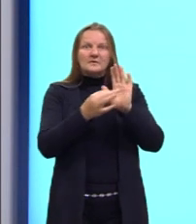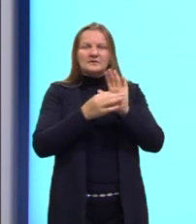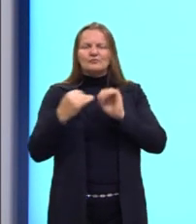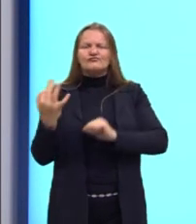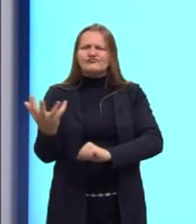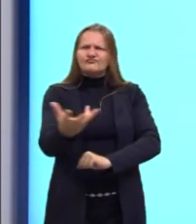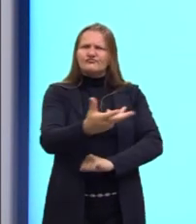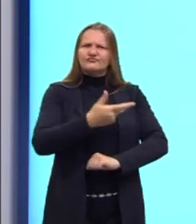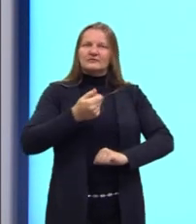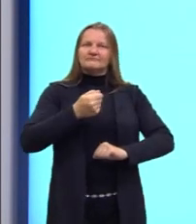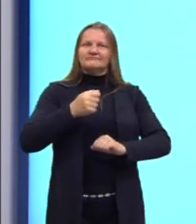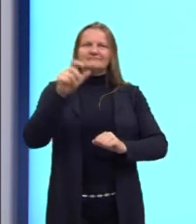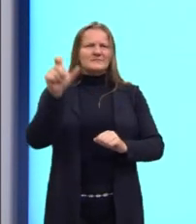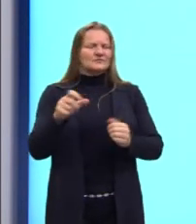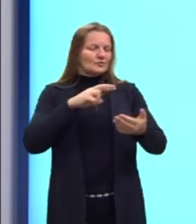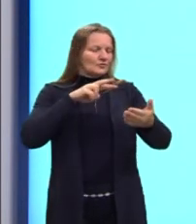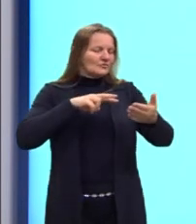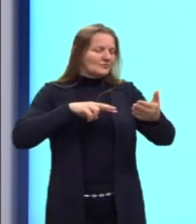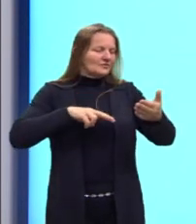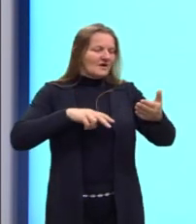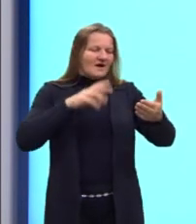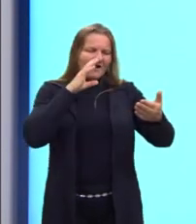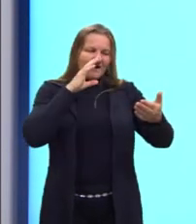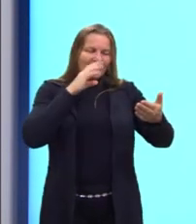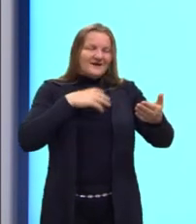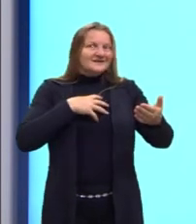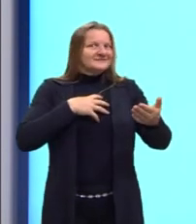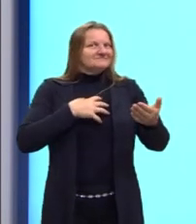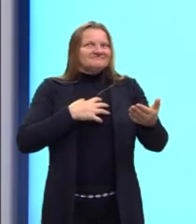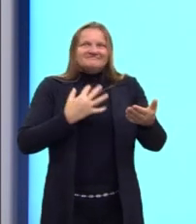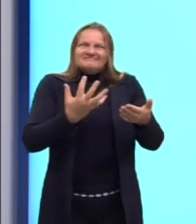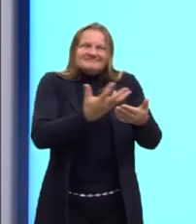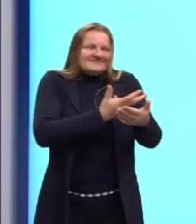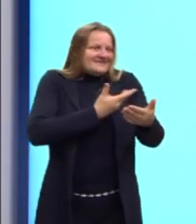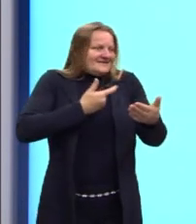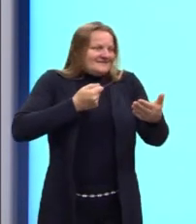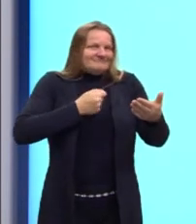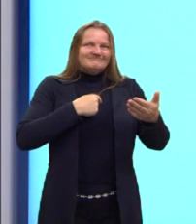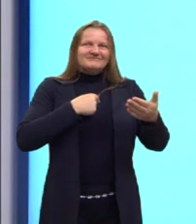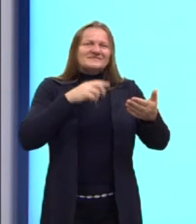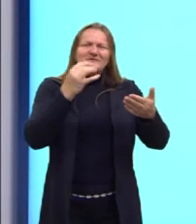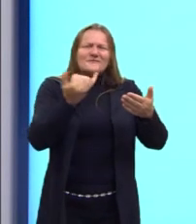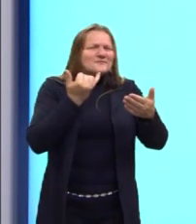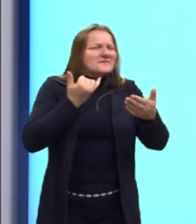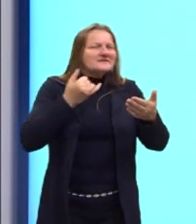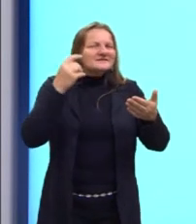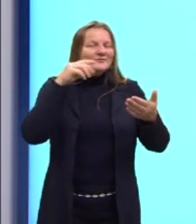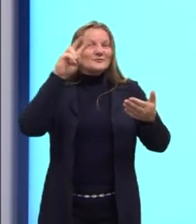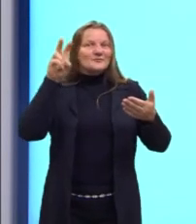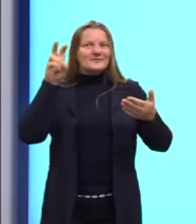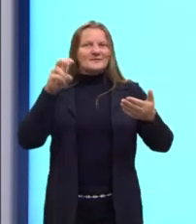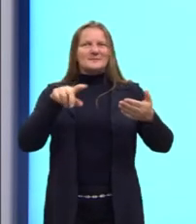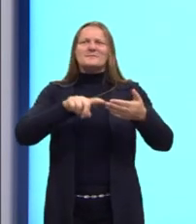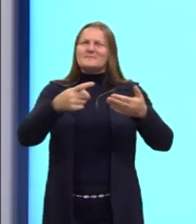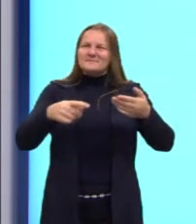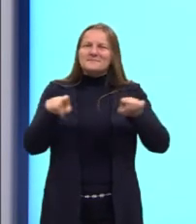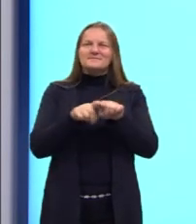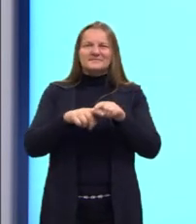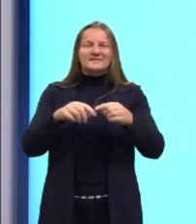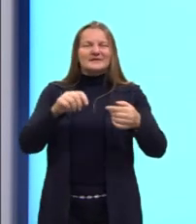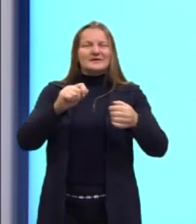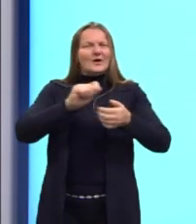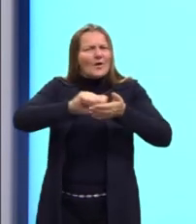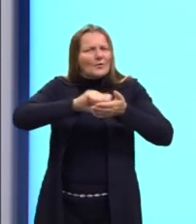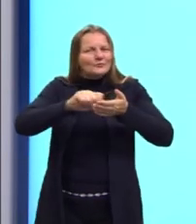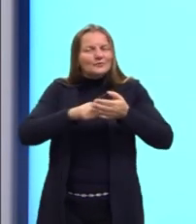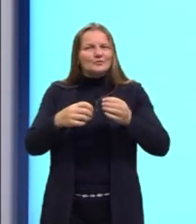o avaliador analisa se o texto é apenas uma dissertação com informações do tema ou se o autor coloca seu